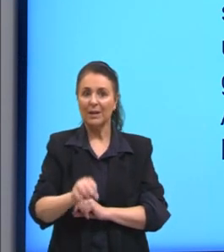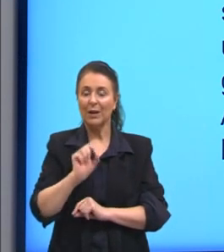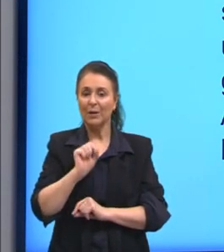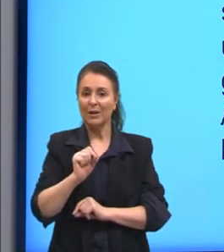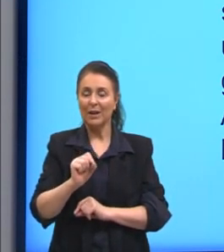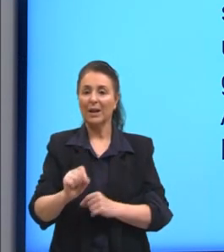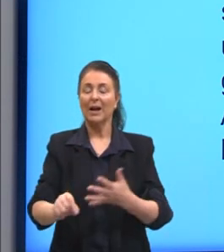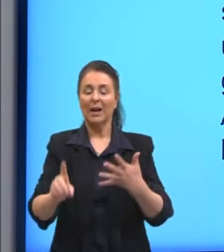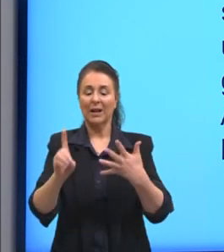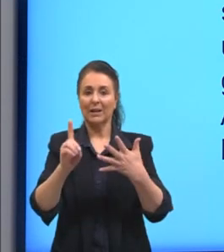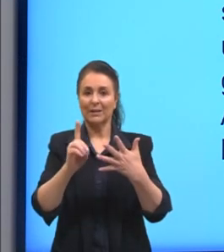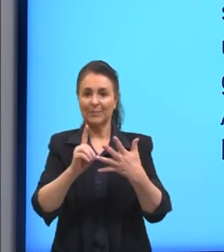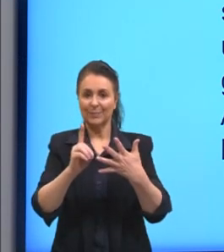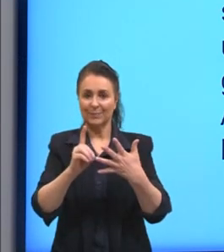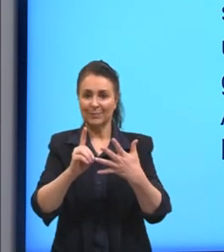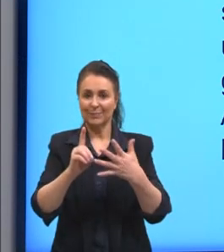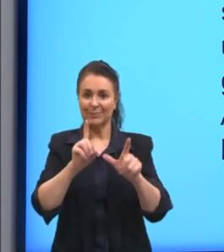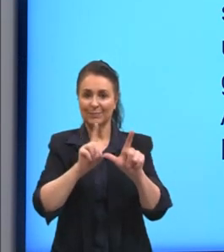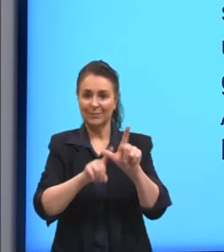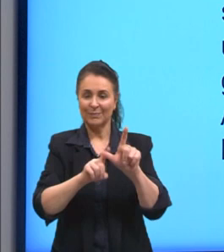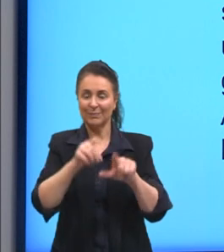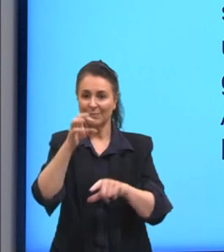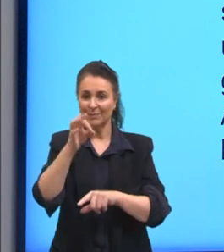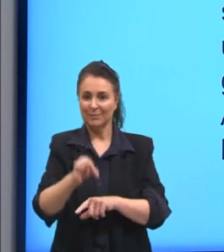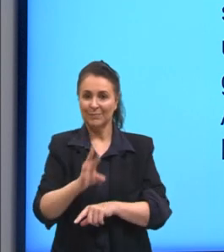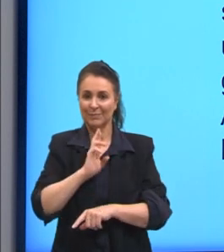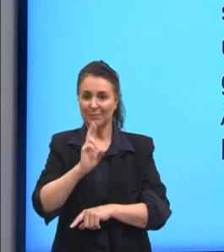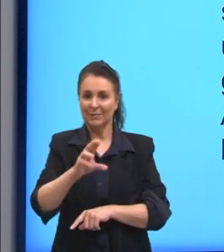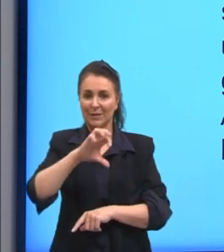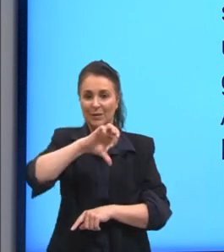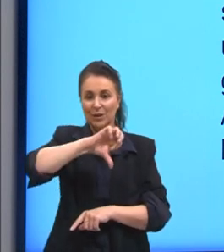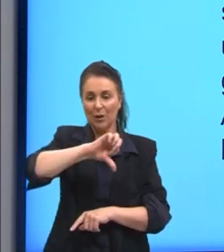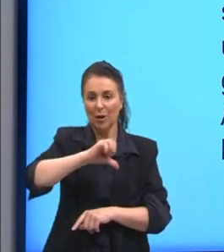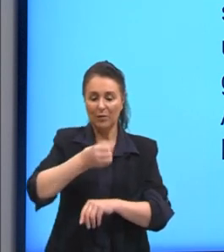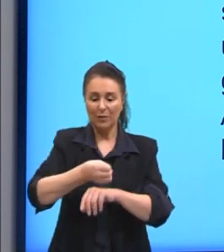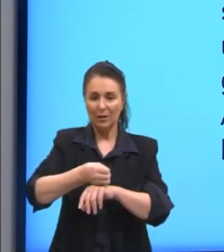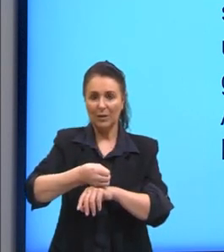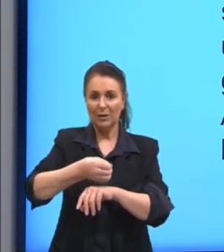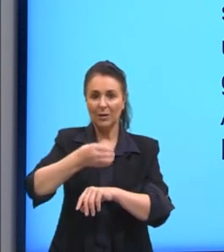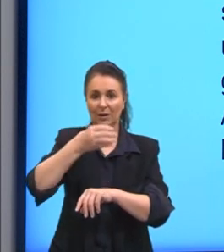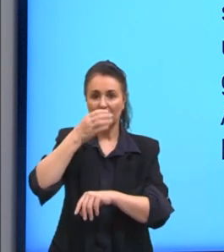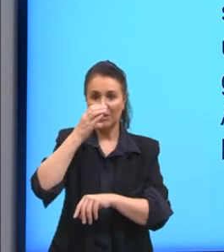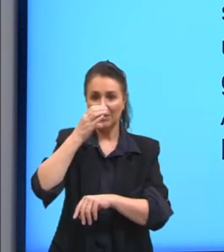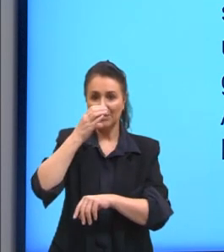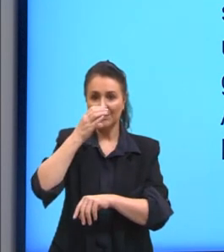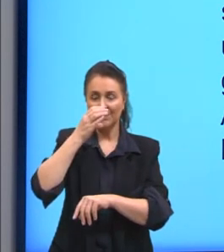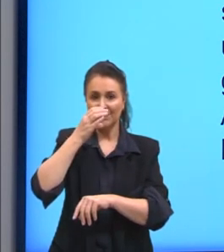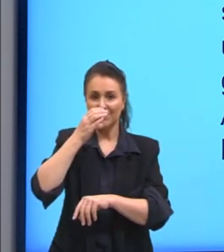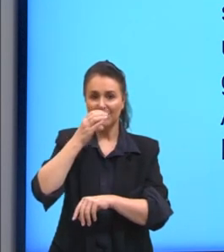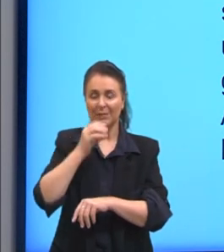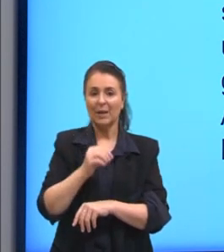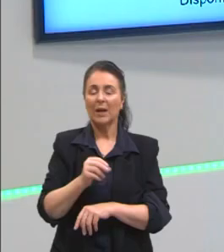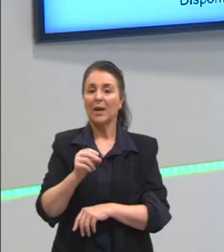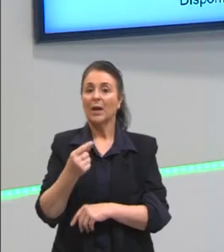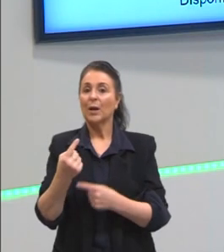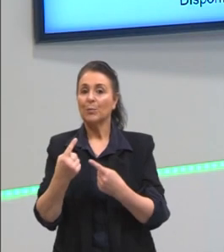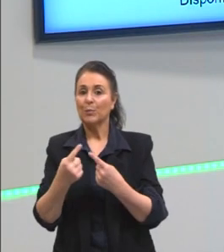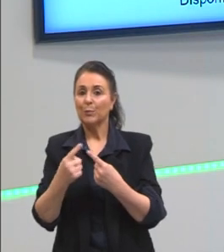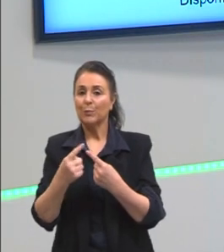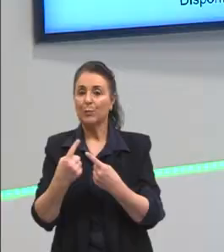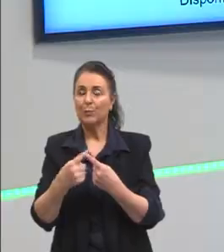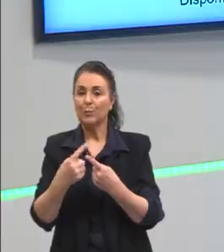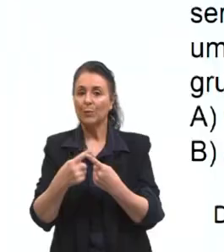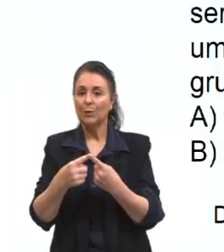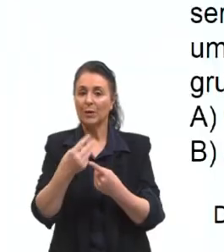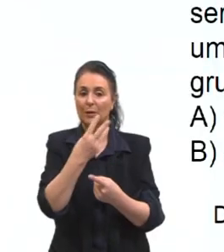seria a letra D, né? Então, 9 taças, sendo que a unidade é de 300